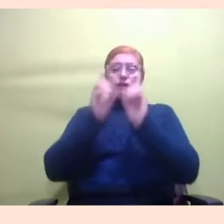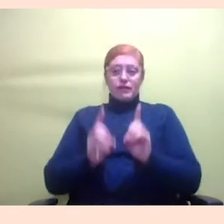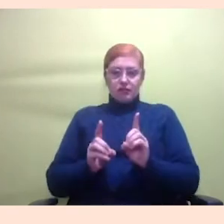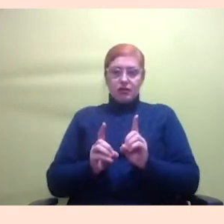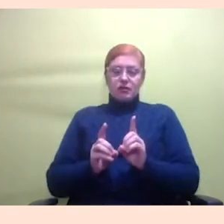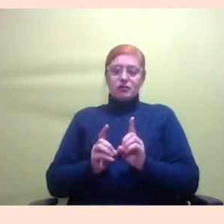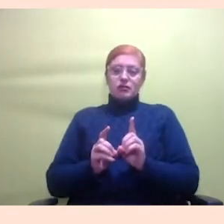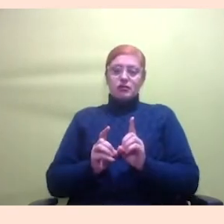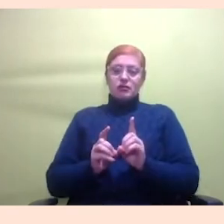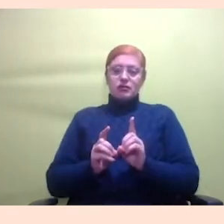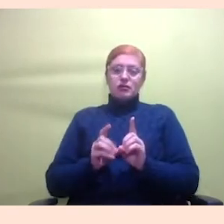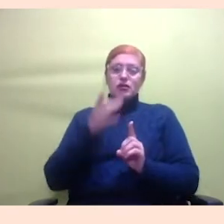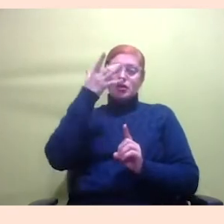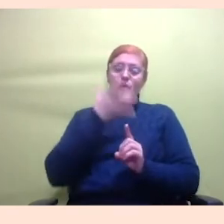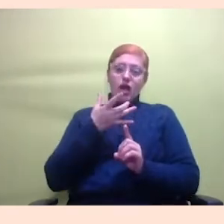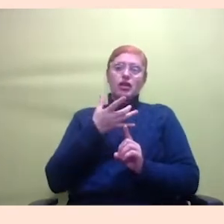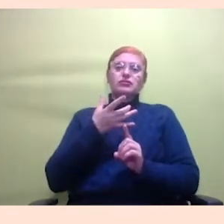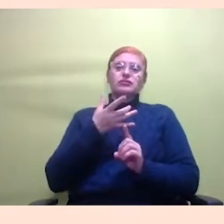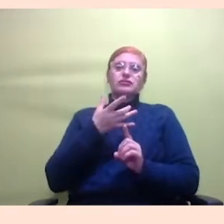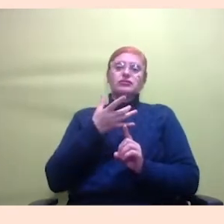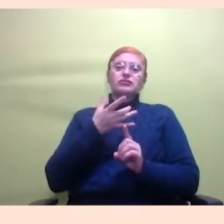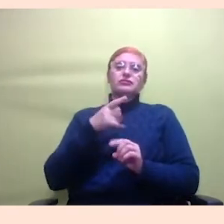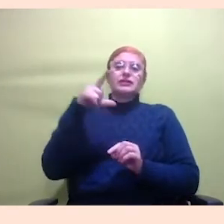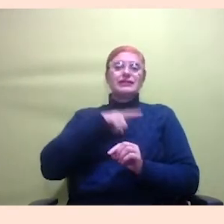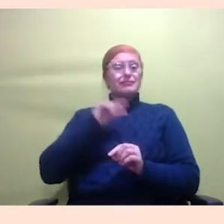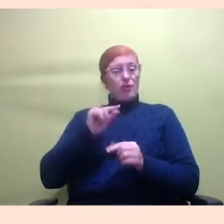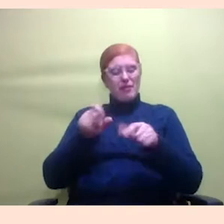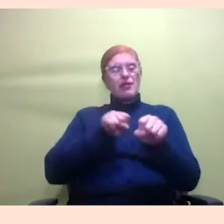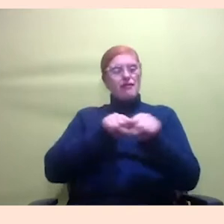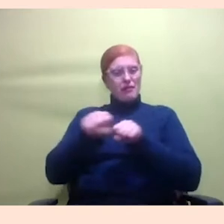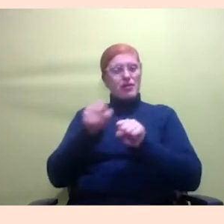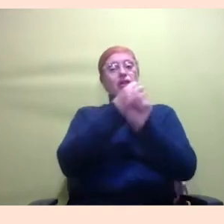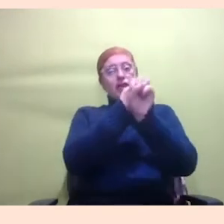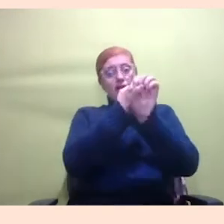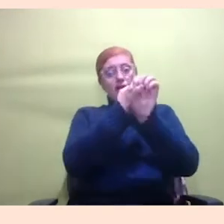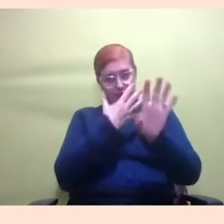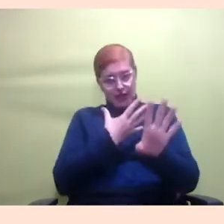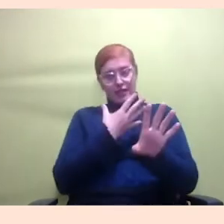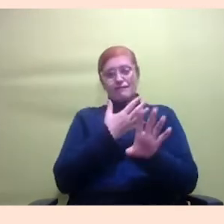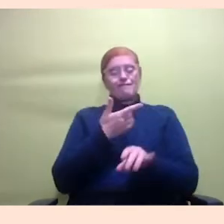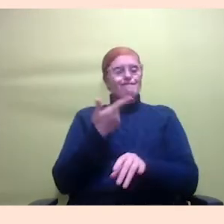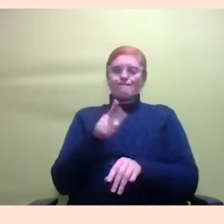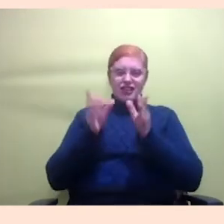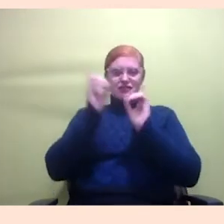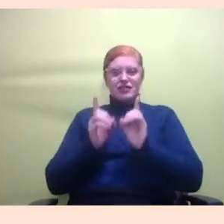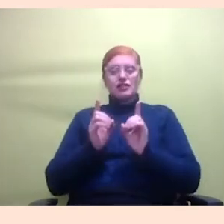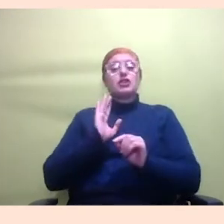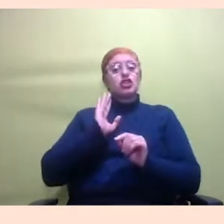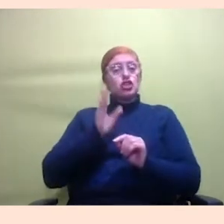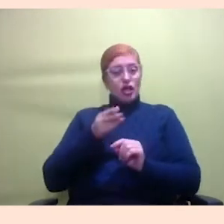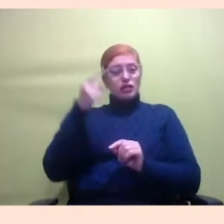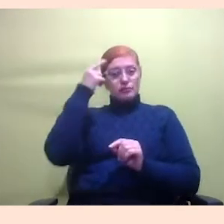formação EAD a gente não tem a gente tem pensado agora nesse próximo curso que a gente está construindo